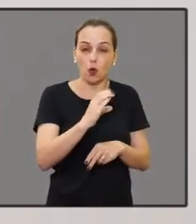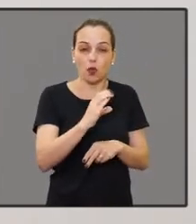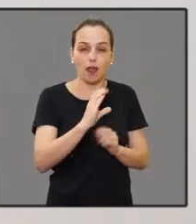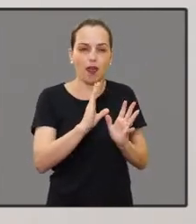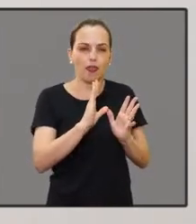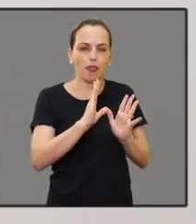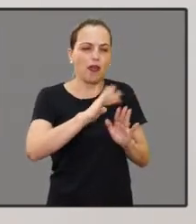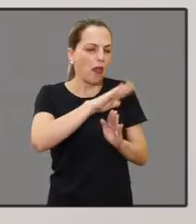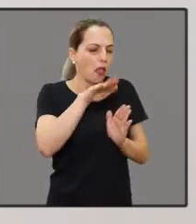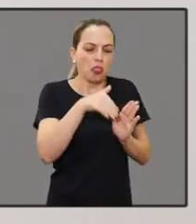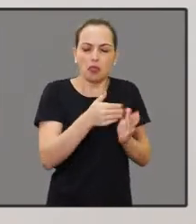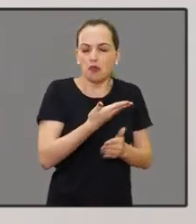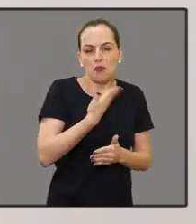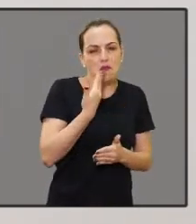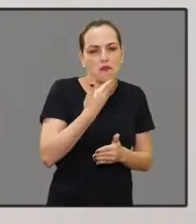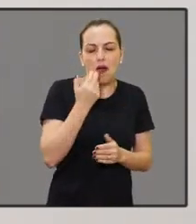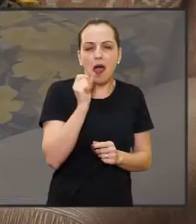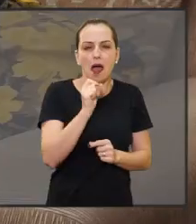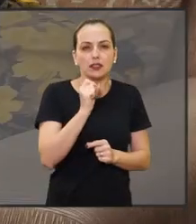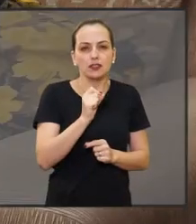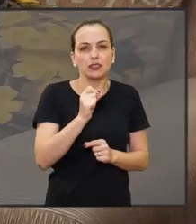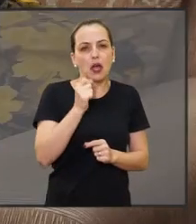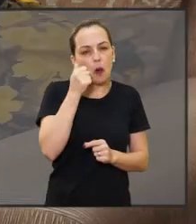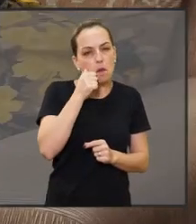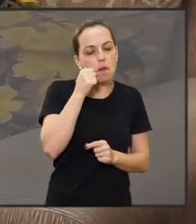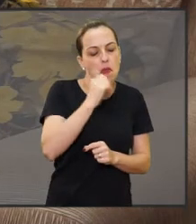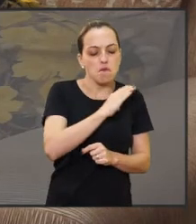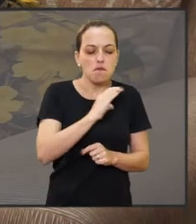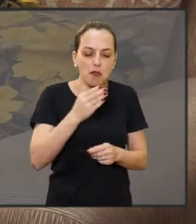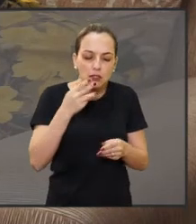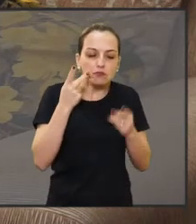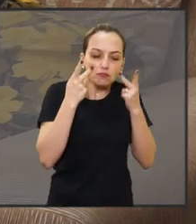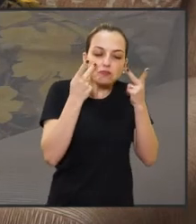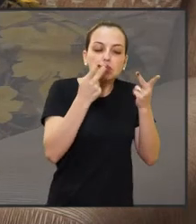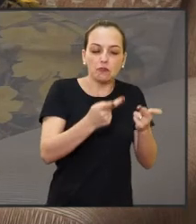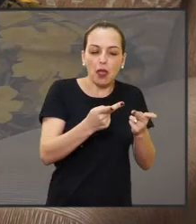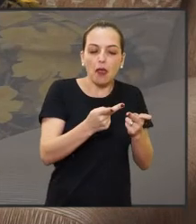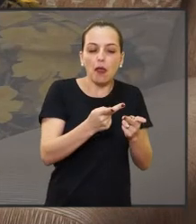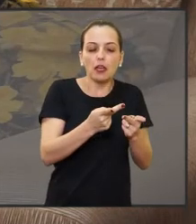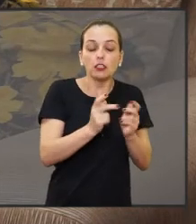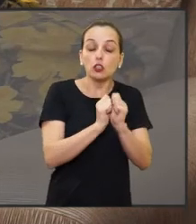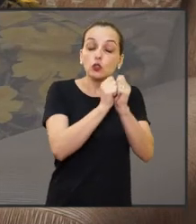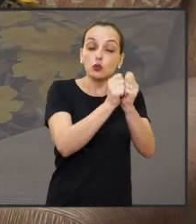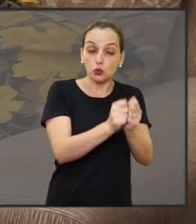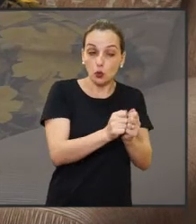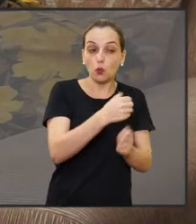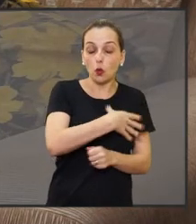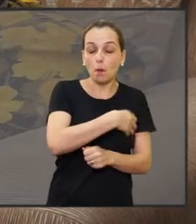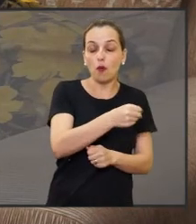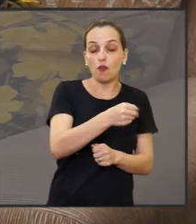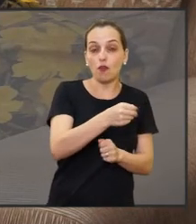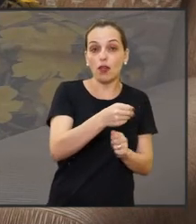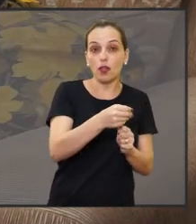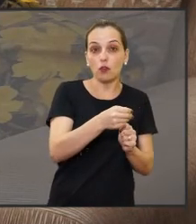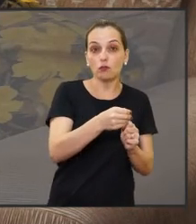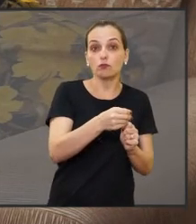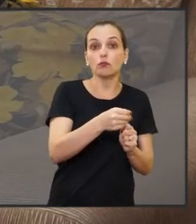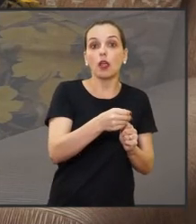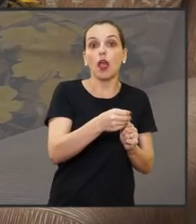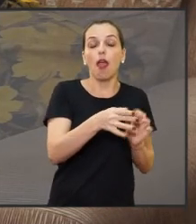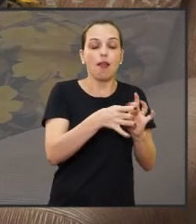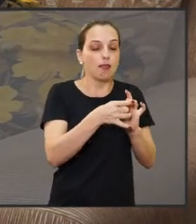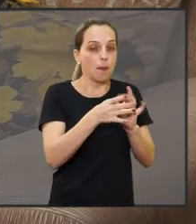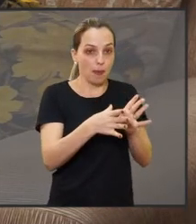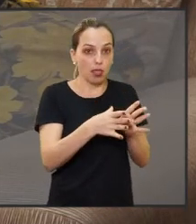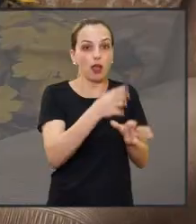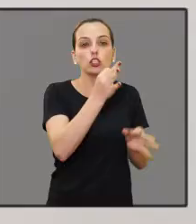Na comarca é tudo mais fácil para visita. A minha cunhada ia me visitar, ela tinha uma autorização do juiz para poder